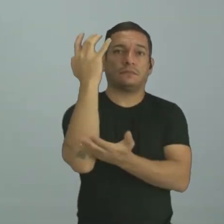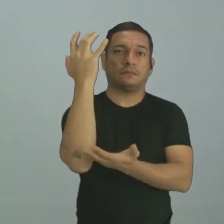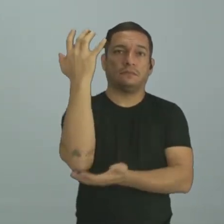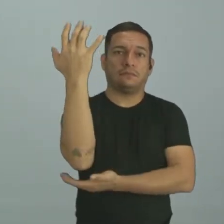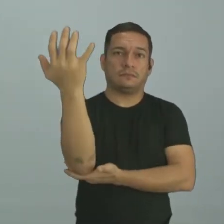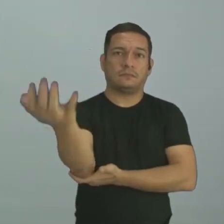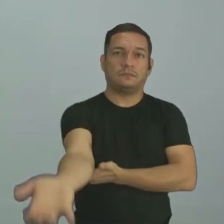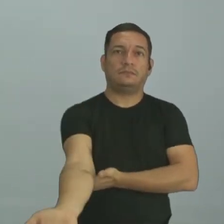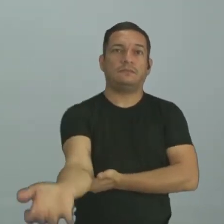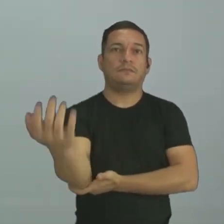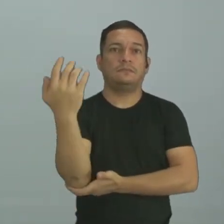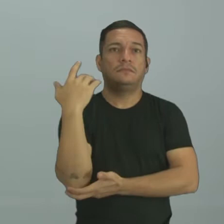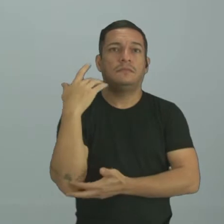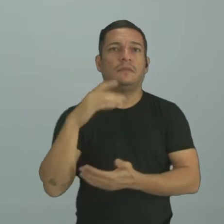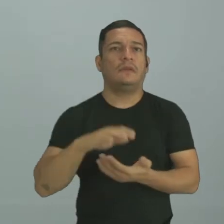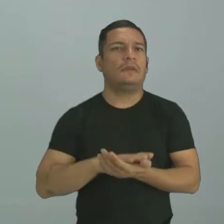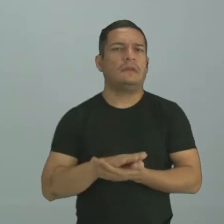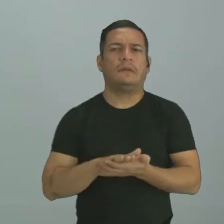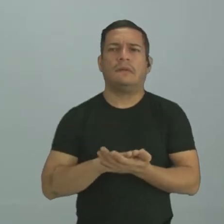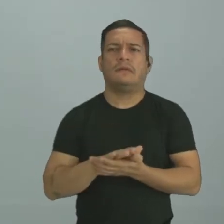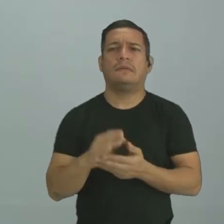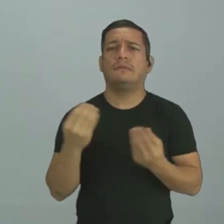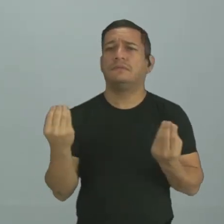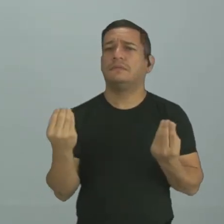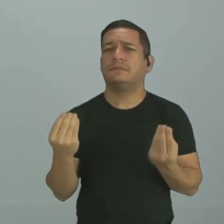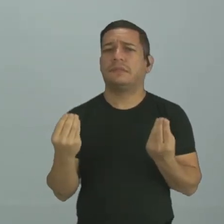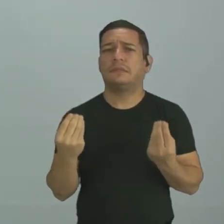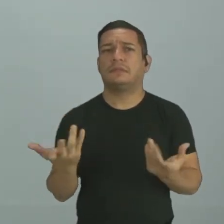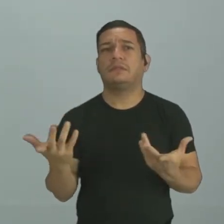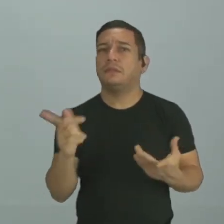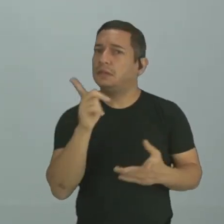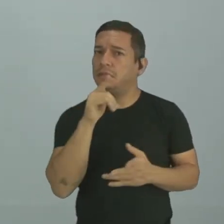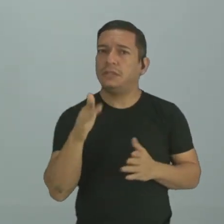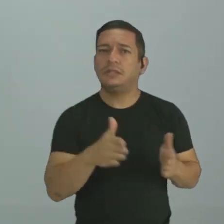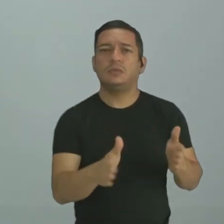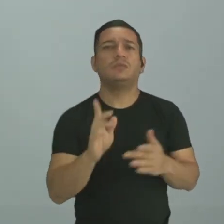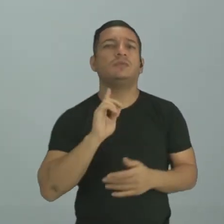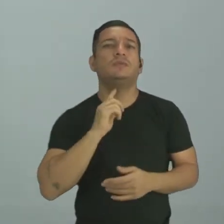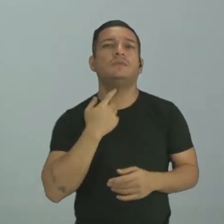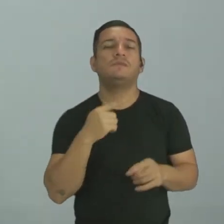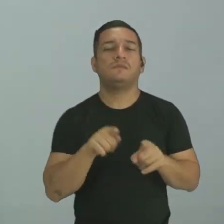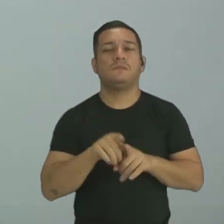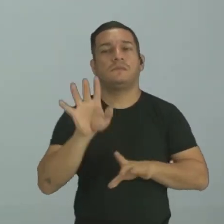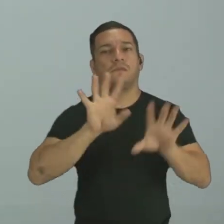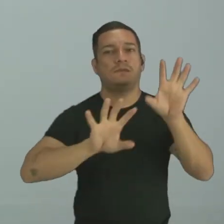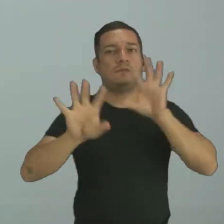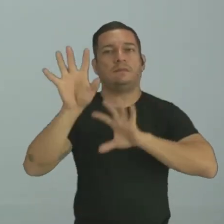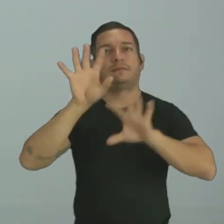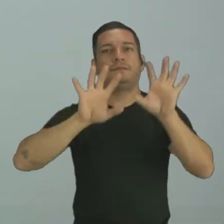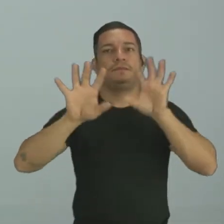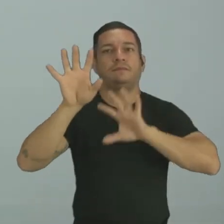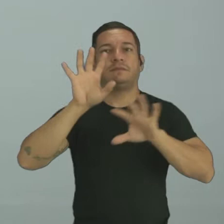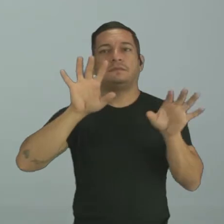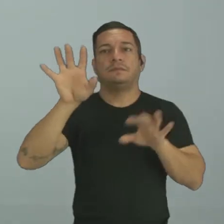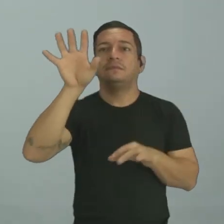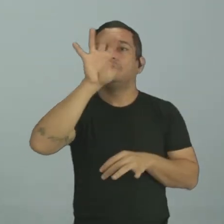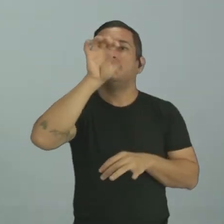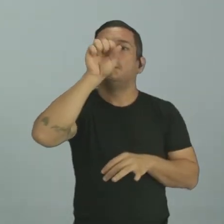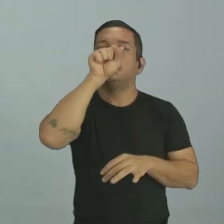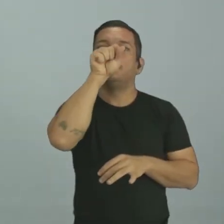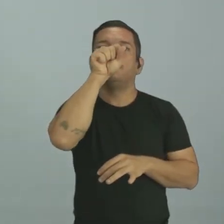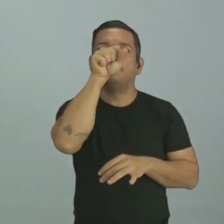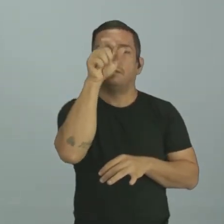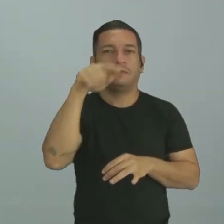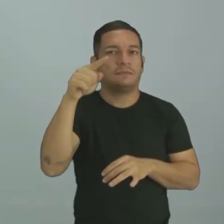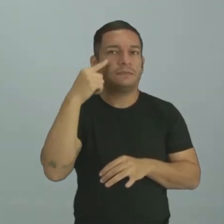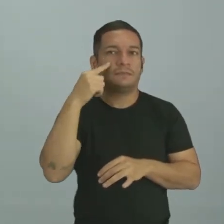por nada, né? E rio sujo e a poluição no mar. Somente numa tirinha.